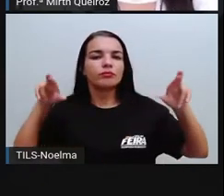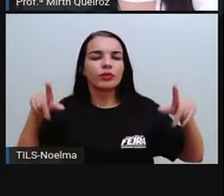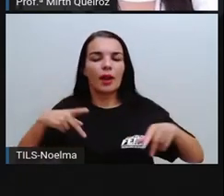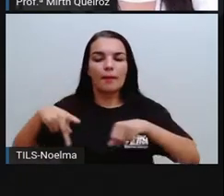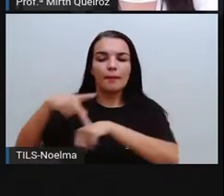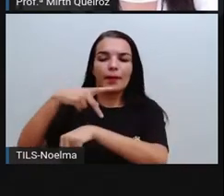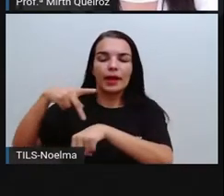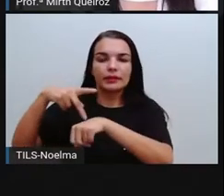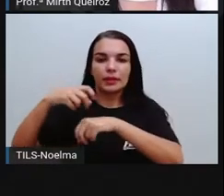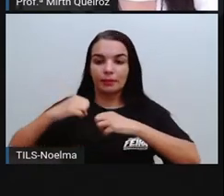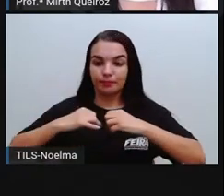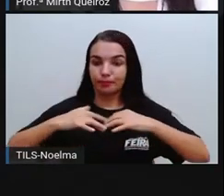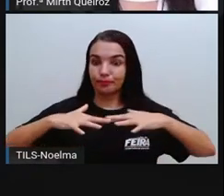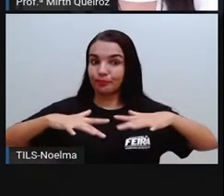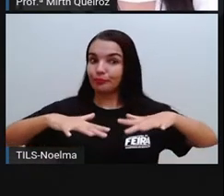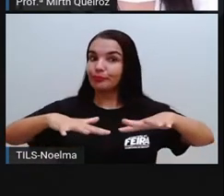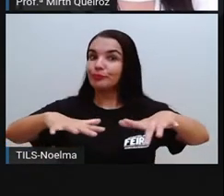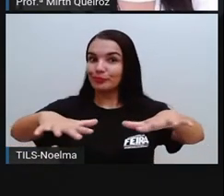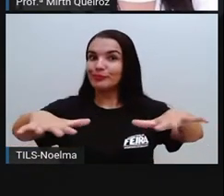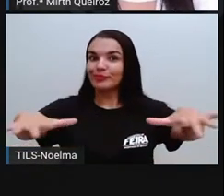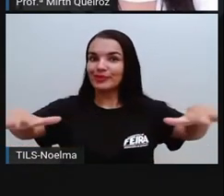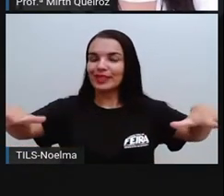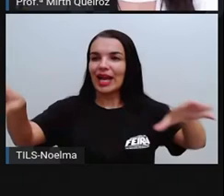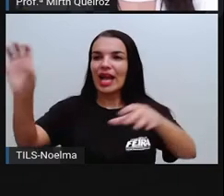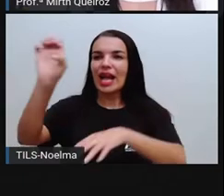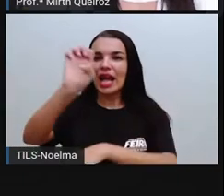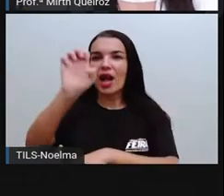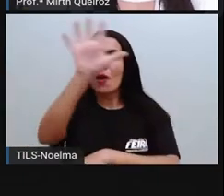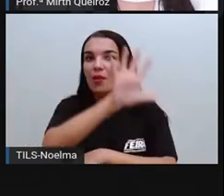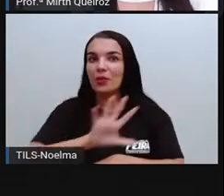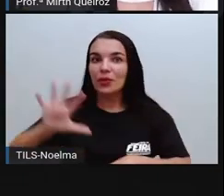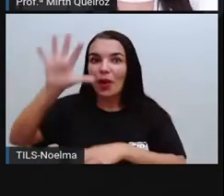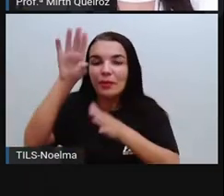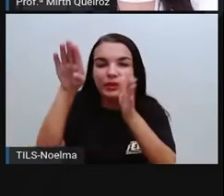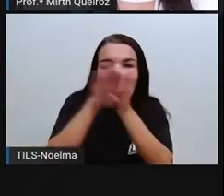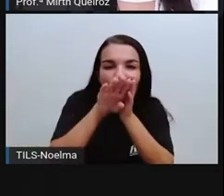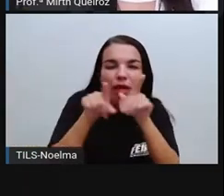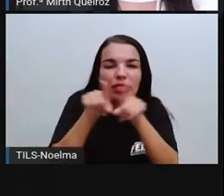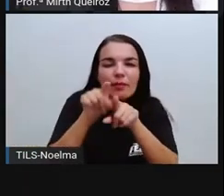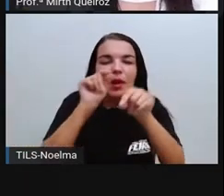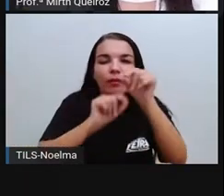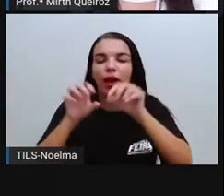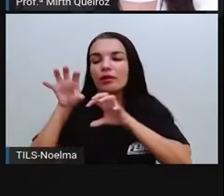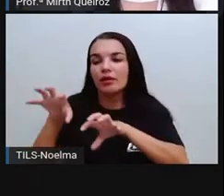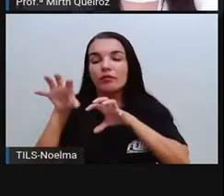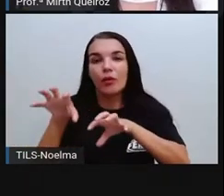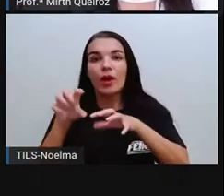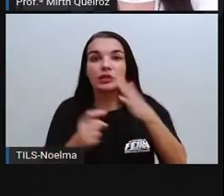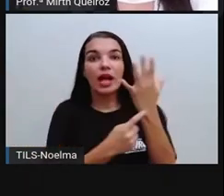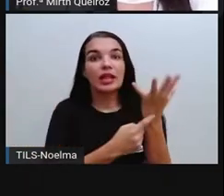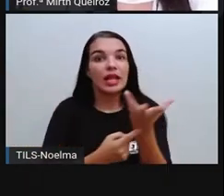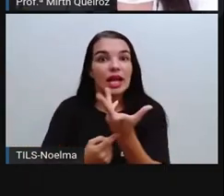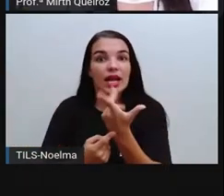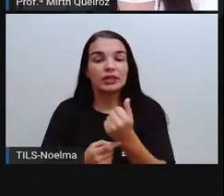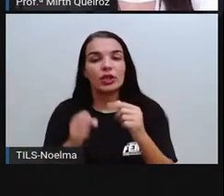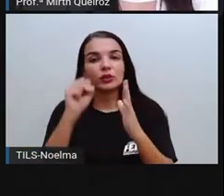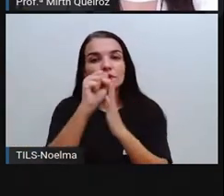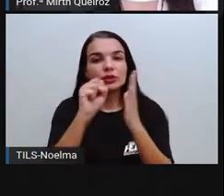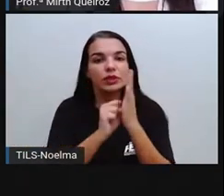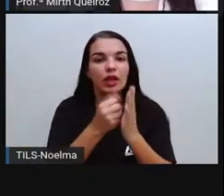acabou chegando às nações europeias, onde influenciaram as artes do século XIX.